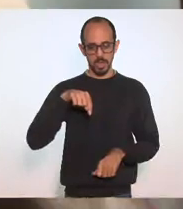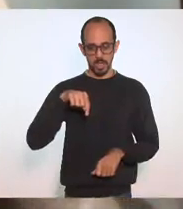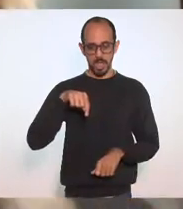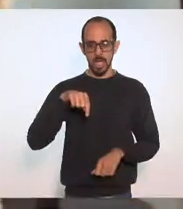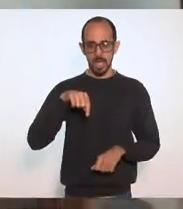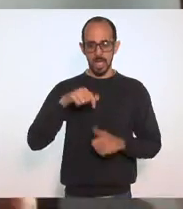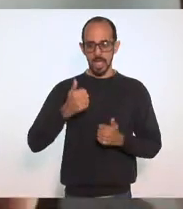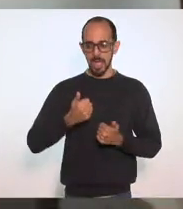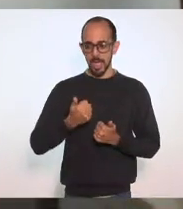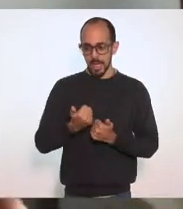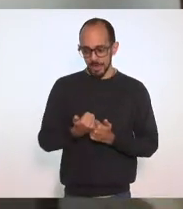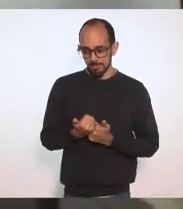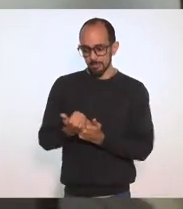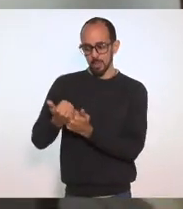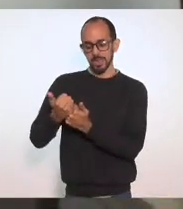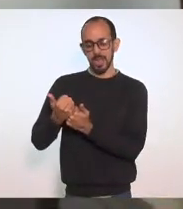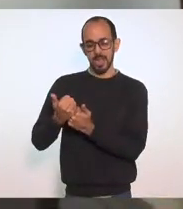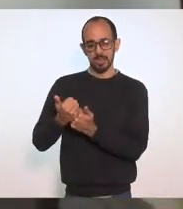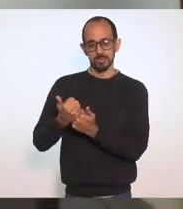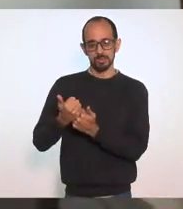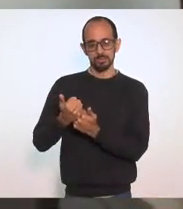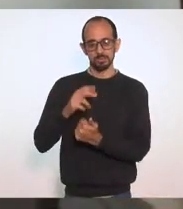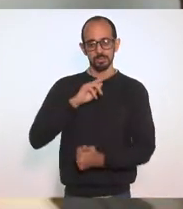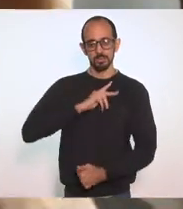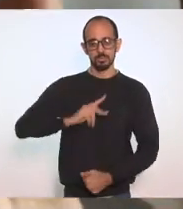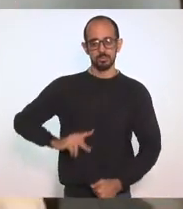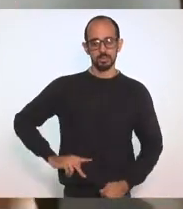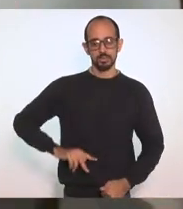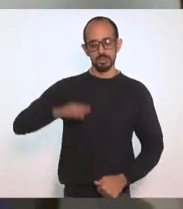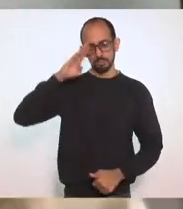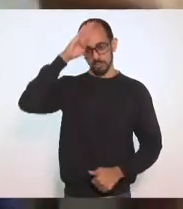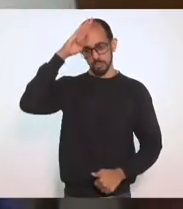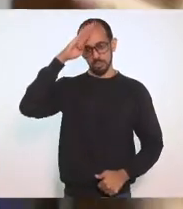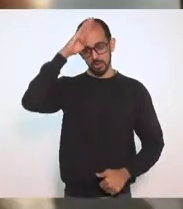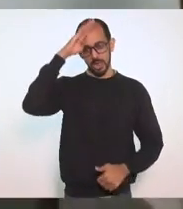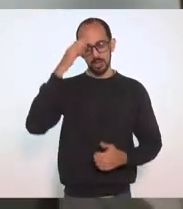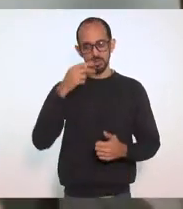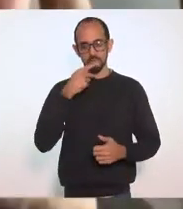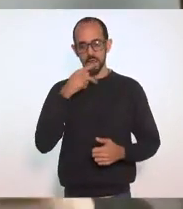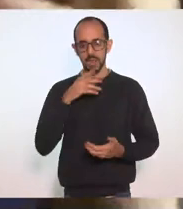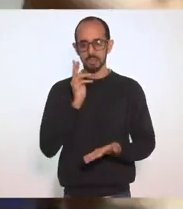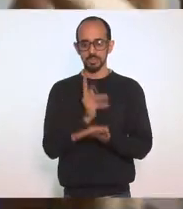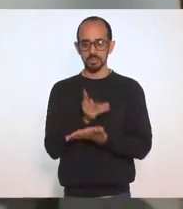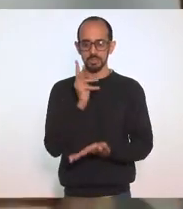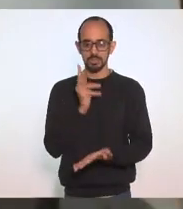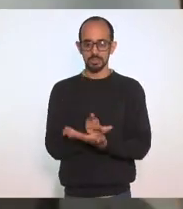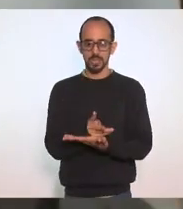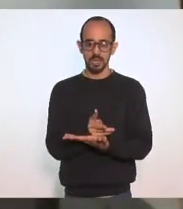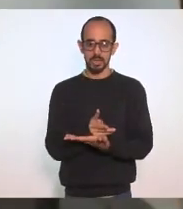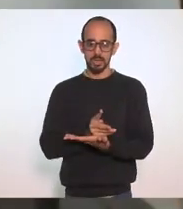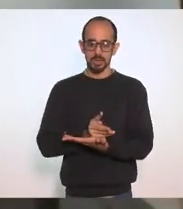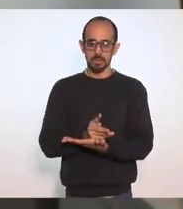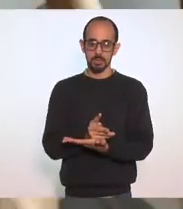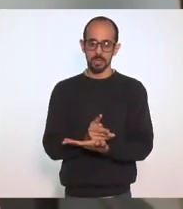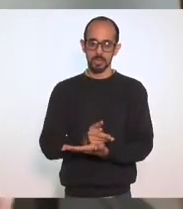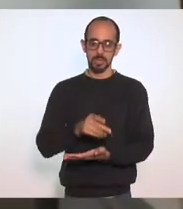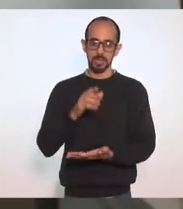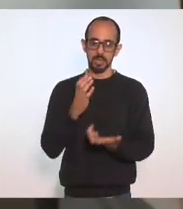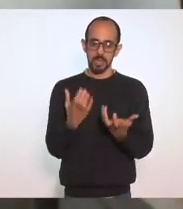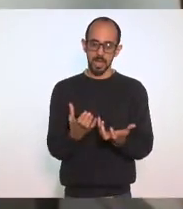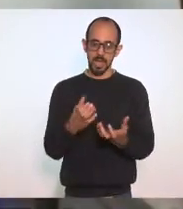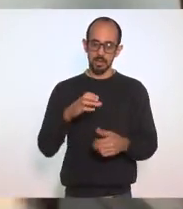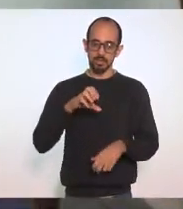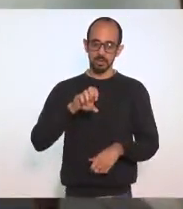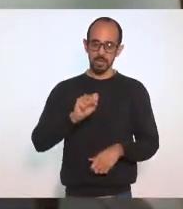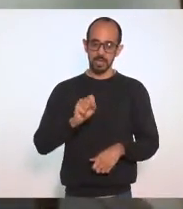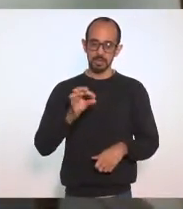Bolsonaro Que sempre fala Que quer botar No Supremo Tribunal Federal Um ministro